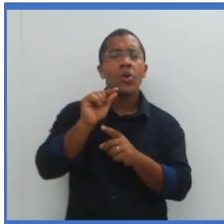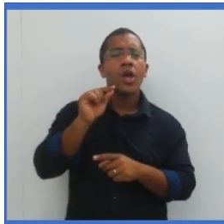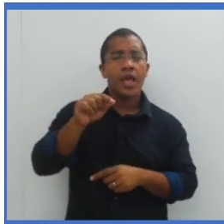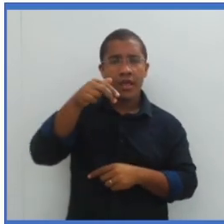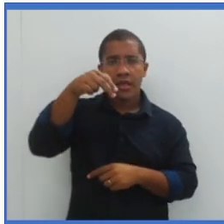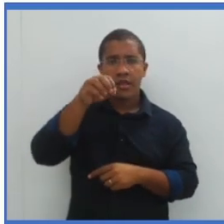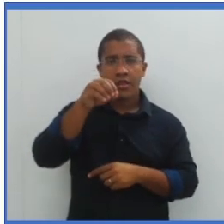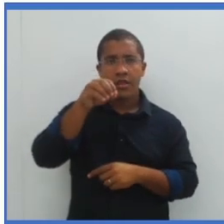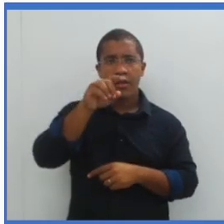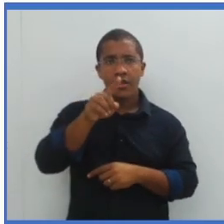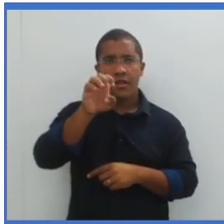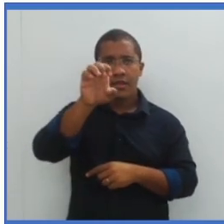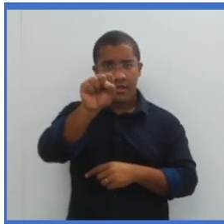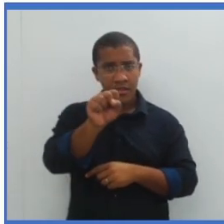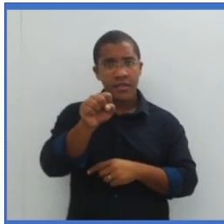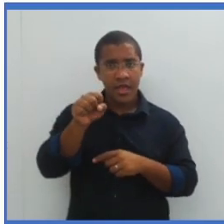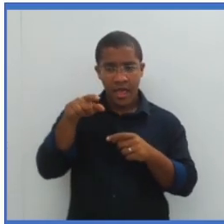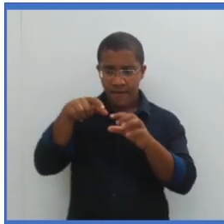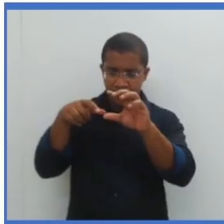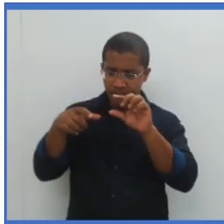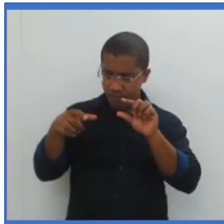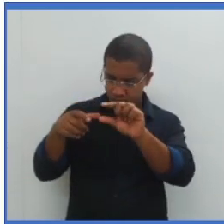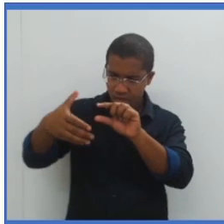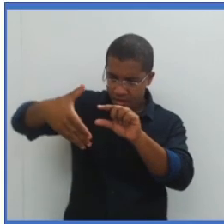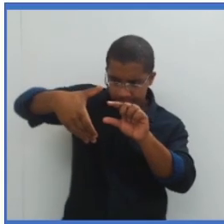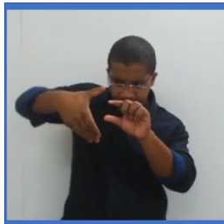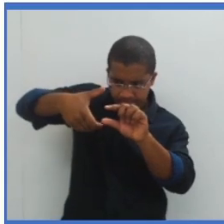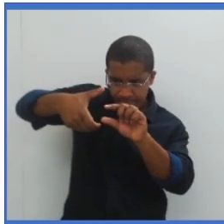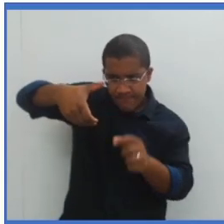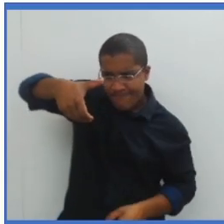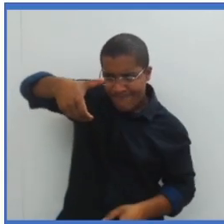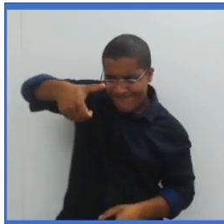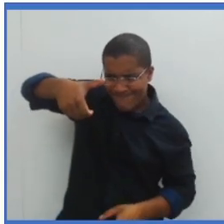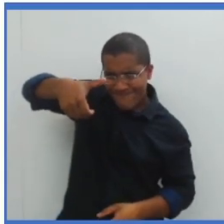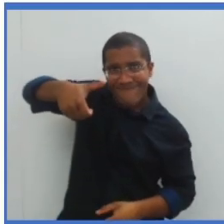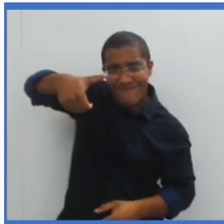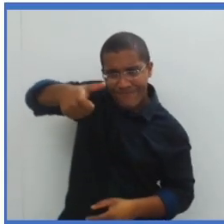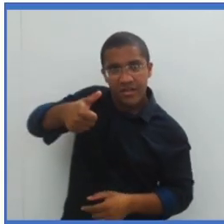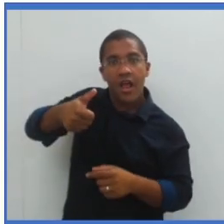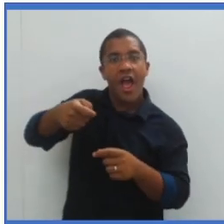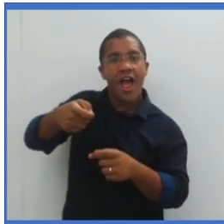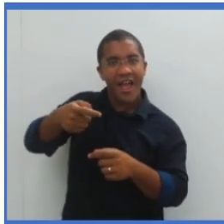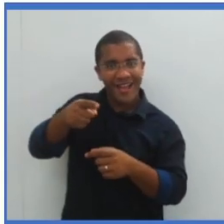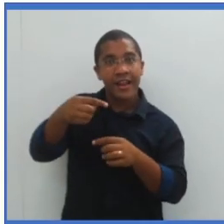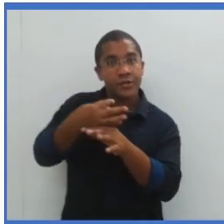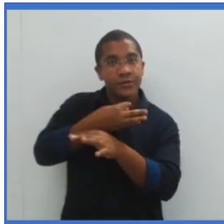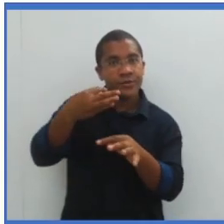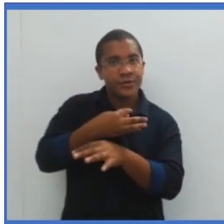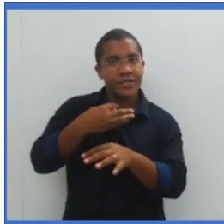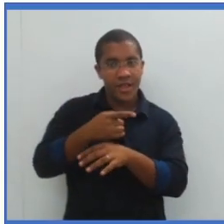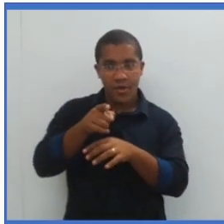Então, o nozes é quem eu quero quebrar. Se é quem eu quero quebrar, é a força resistente.